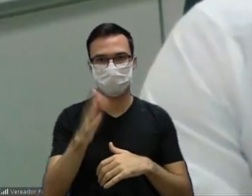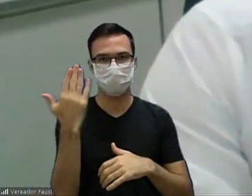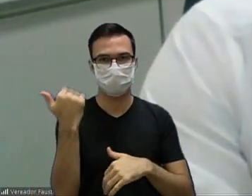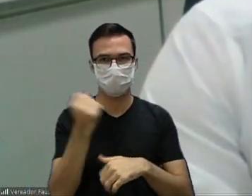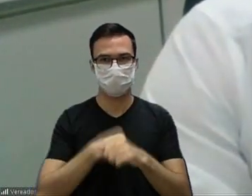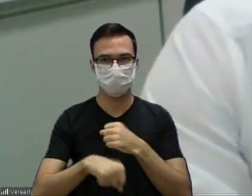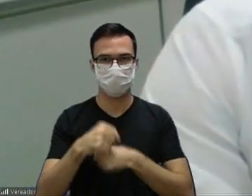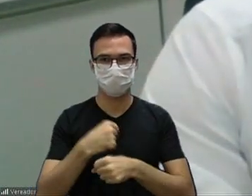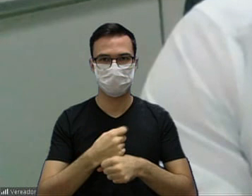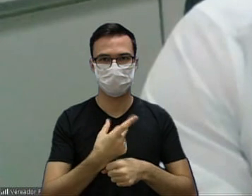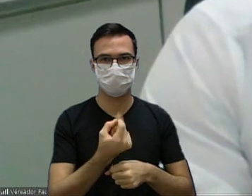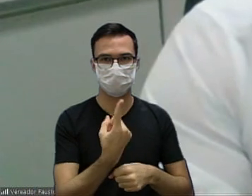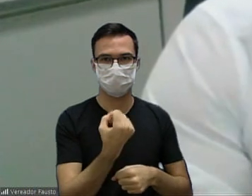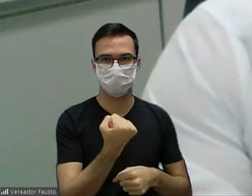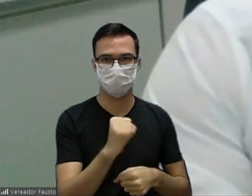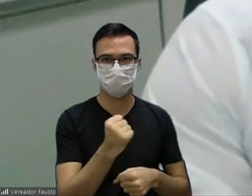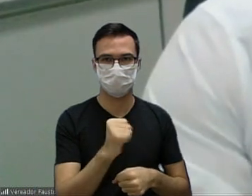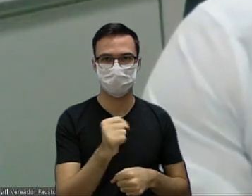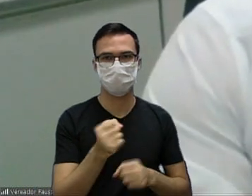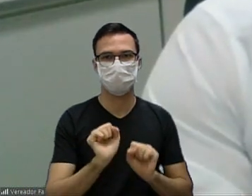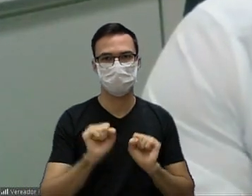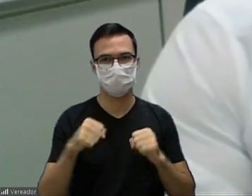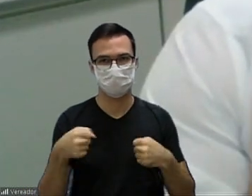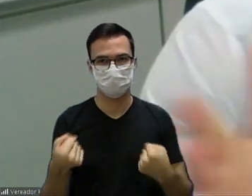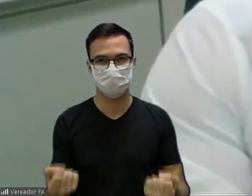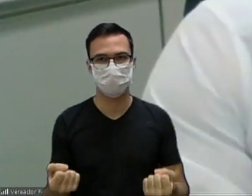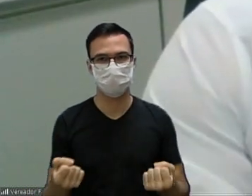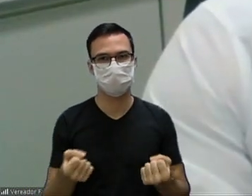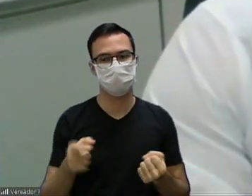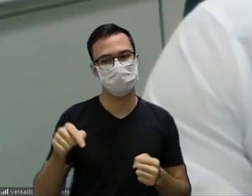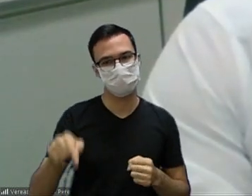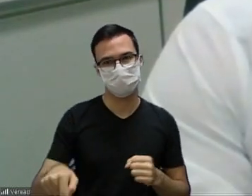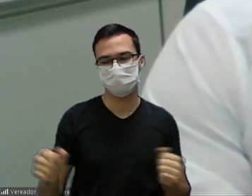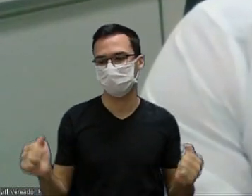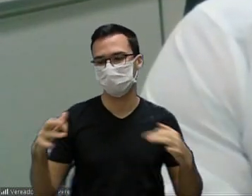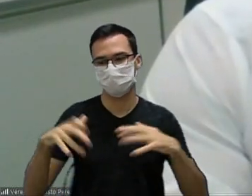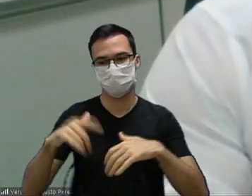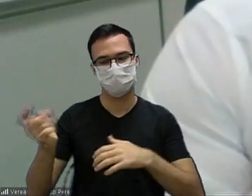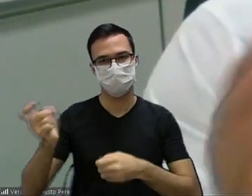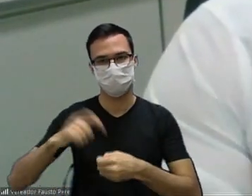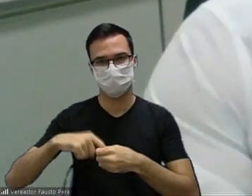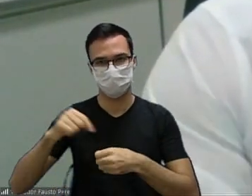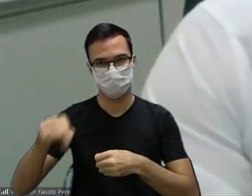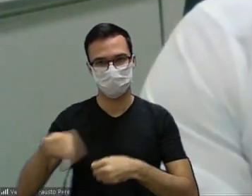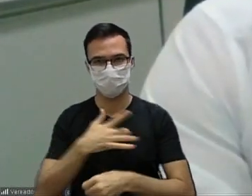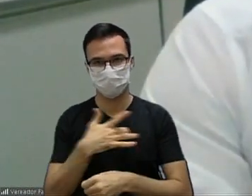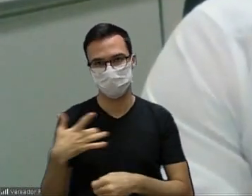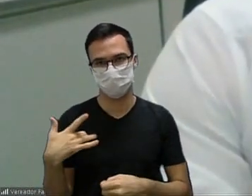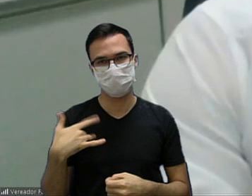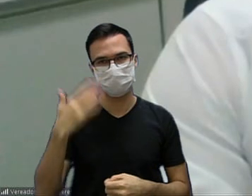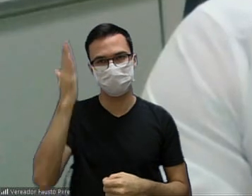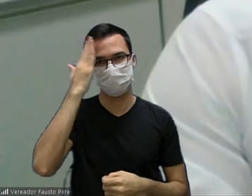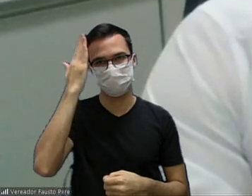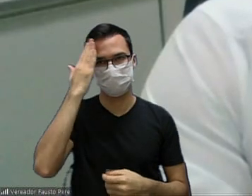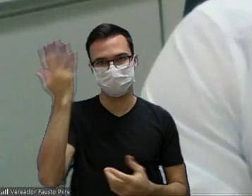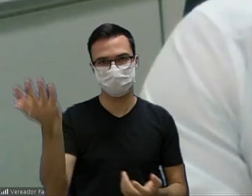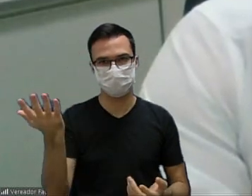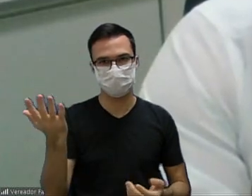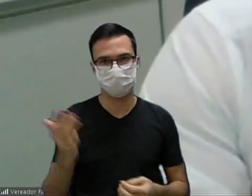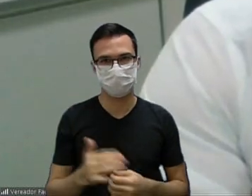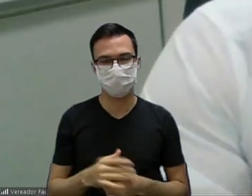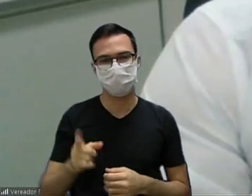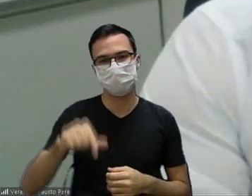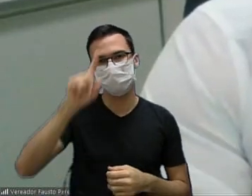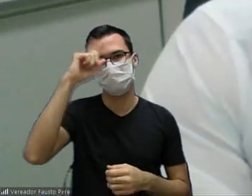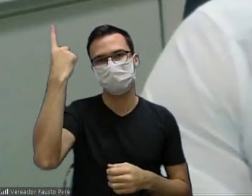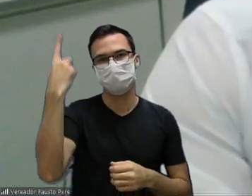2018 lutando aí para inserir esses médicos novamente na rede de saúde eu sei que a